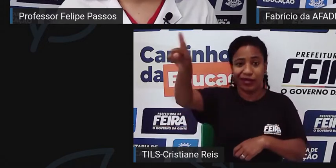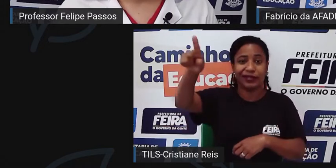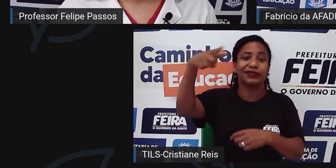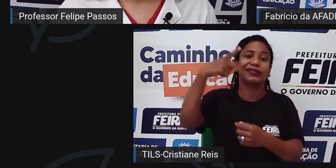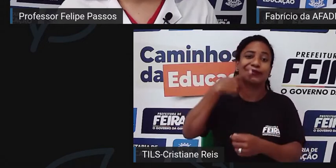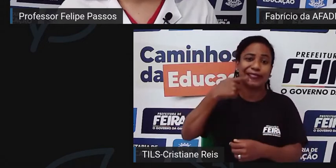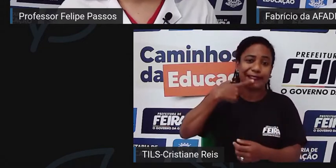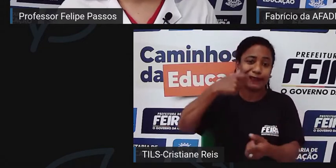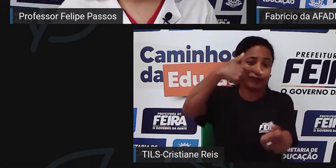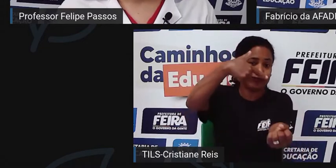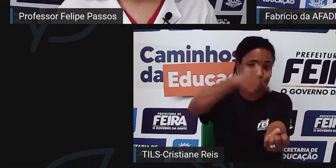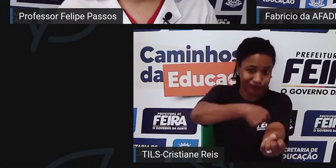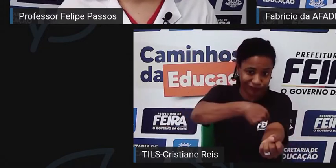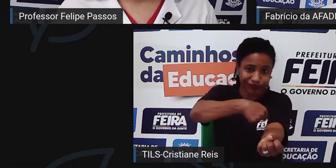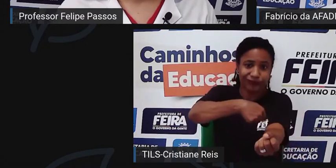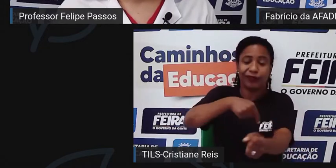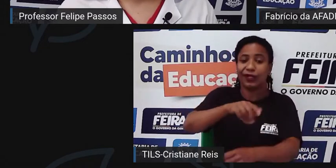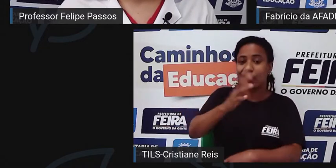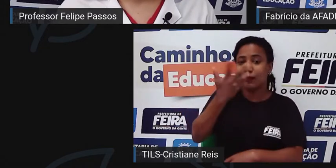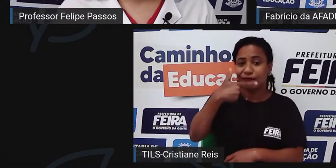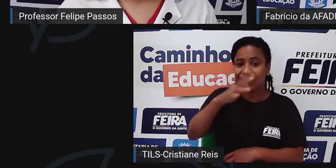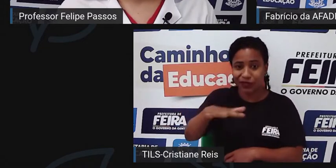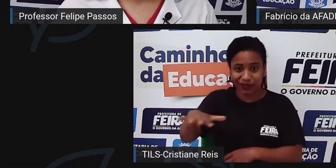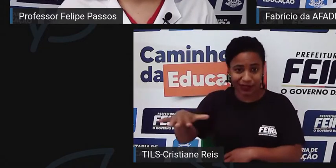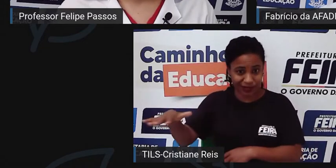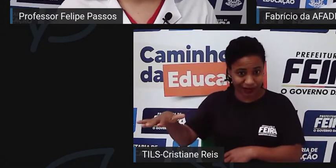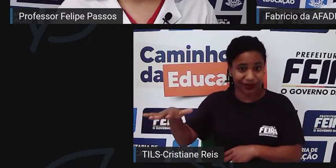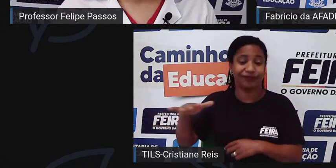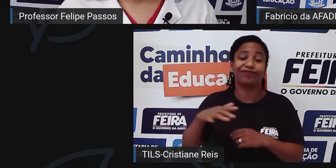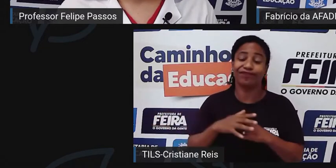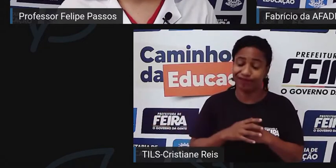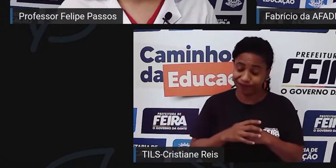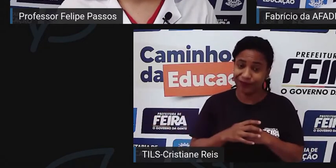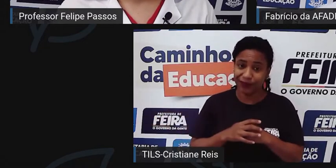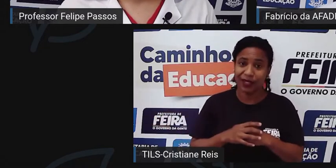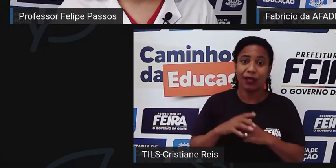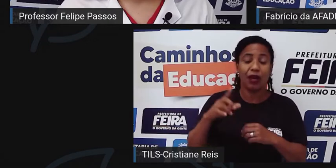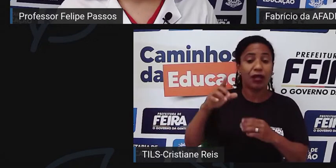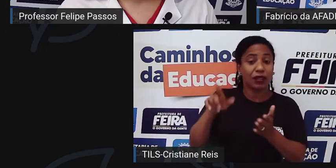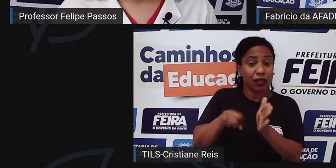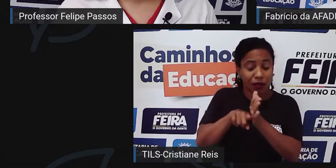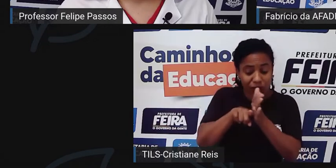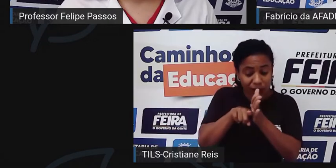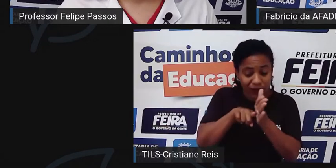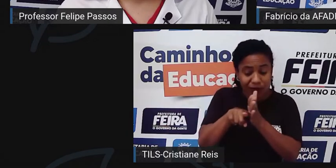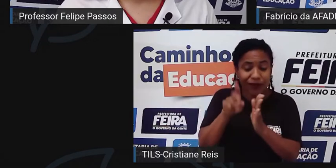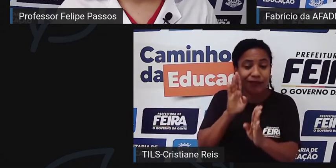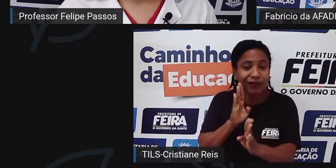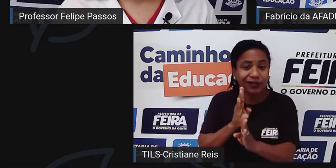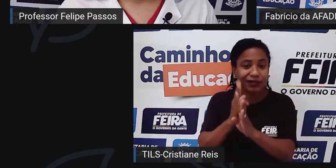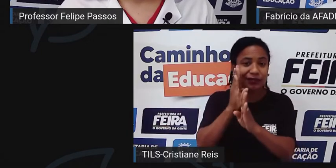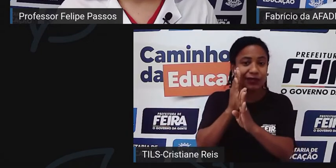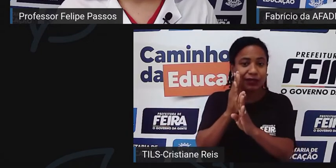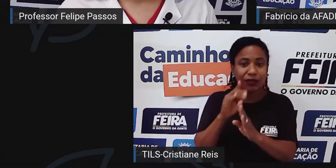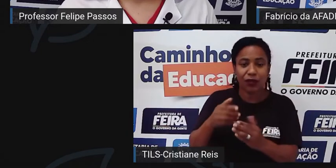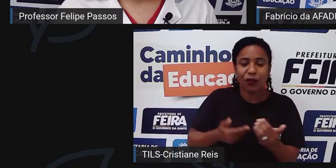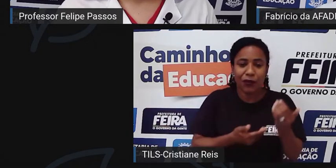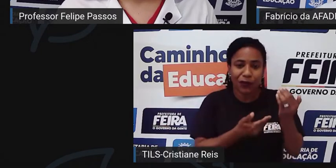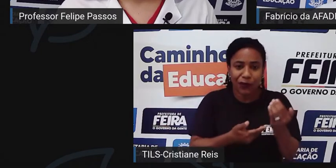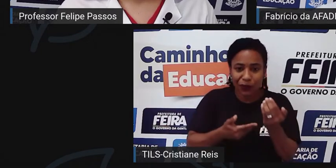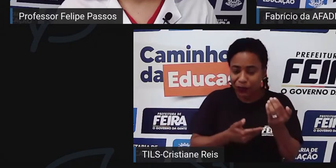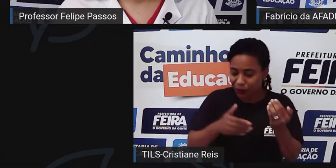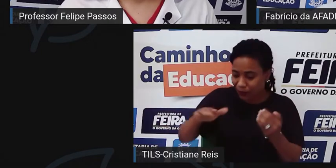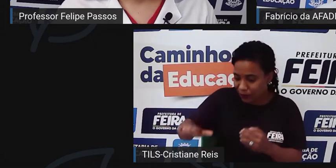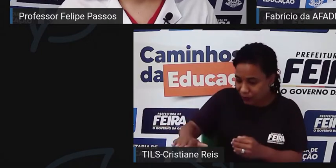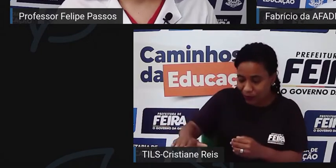as crianças fazem, que é o dopre-crancraniano. Que nesse exame, detecta se essa criança está para ter um